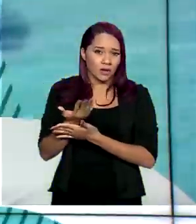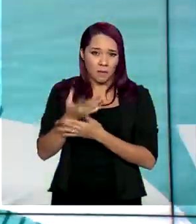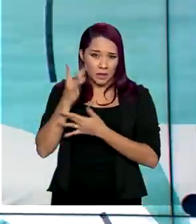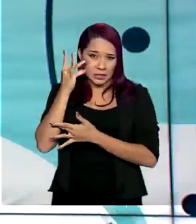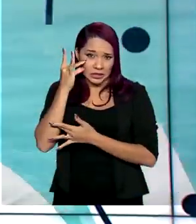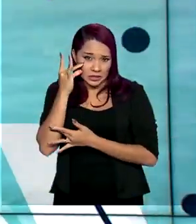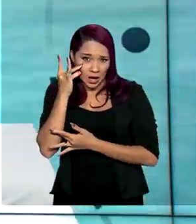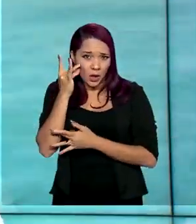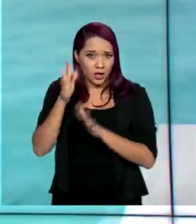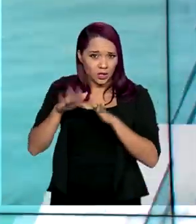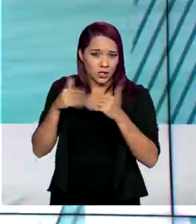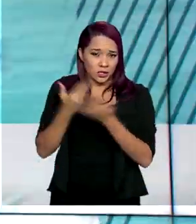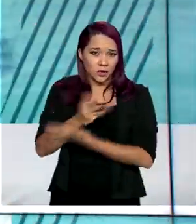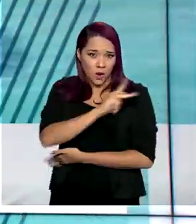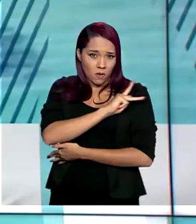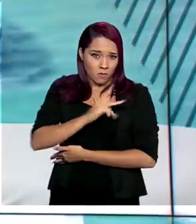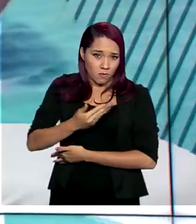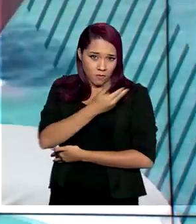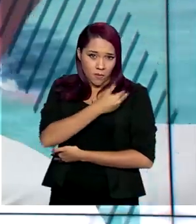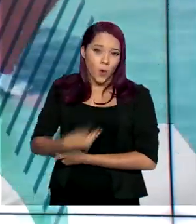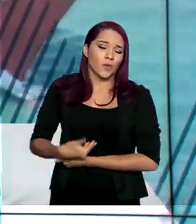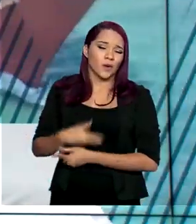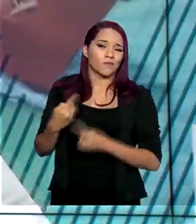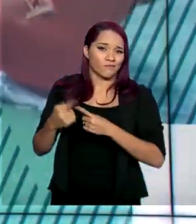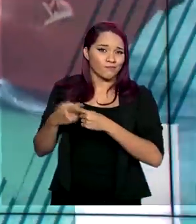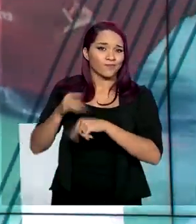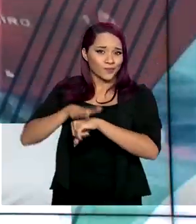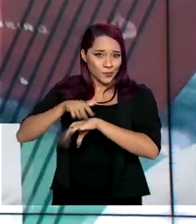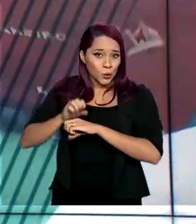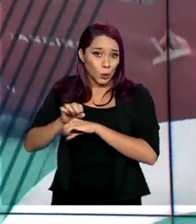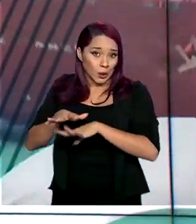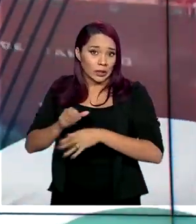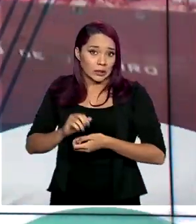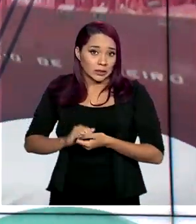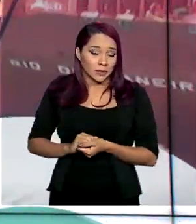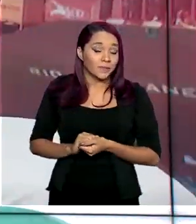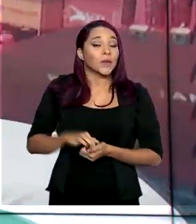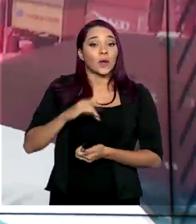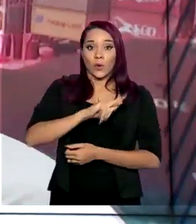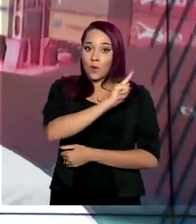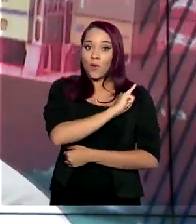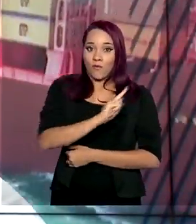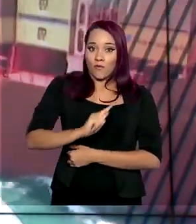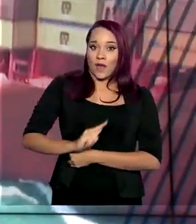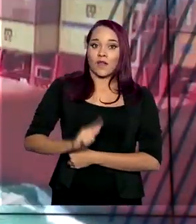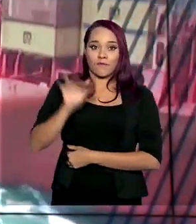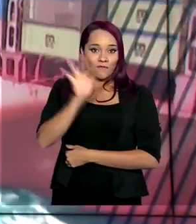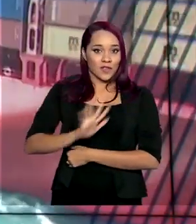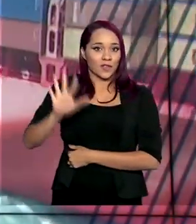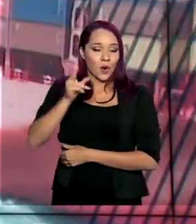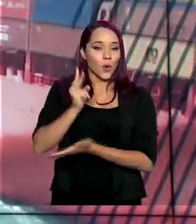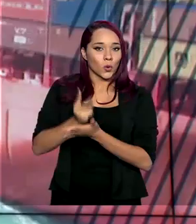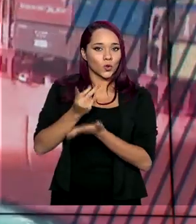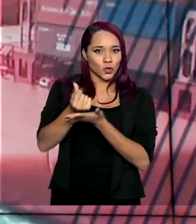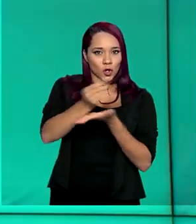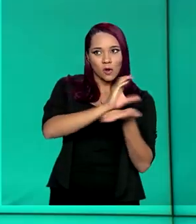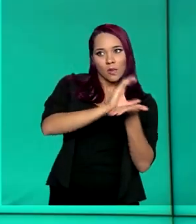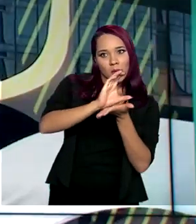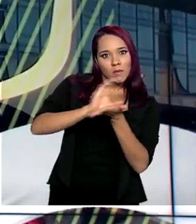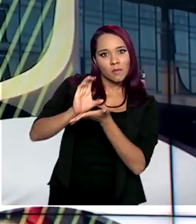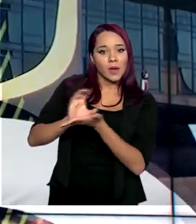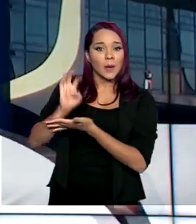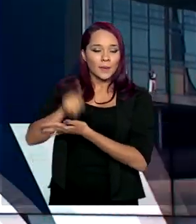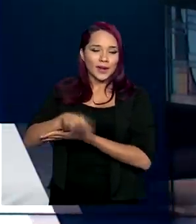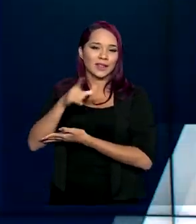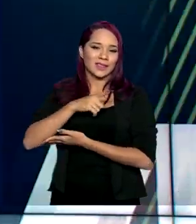nas escolas públicas de todo o país, por causa da pandemia do novo coronavírus, o governo federal mantém os repasses para garantir a